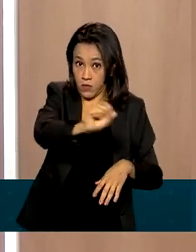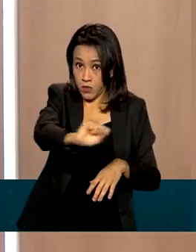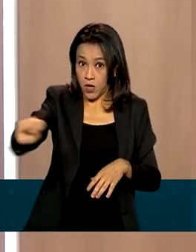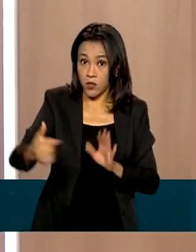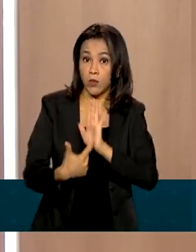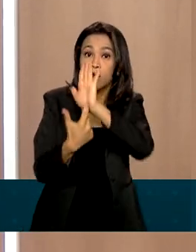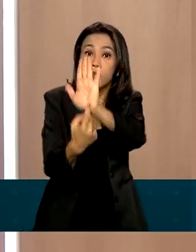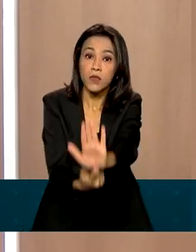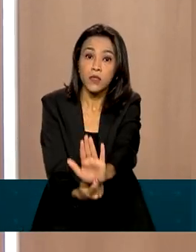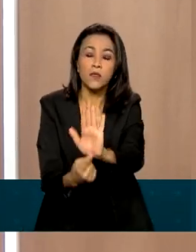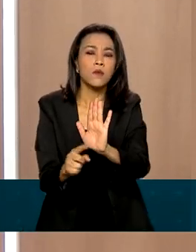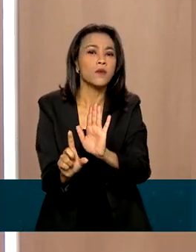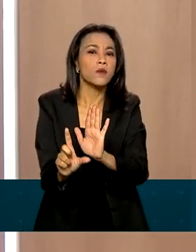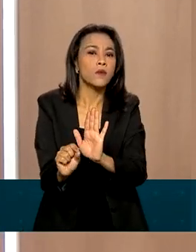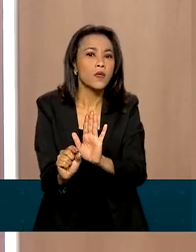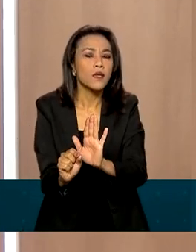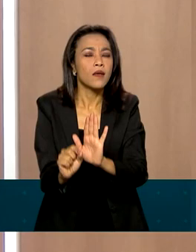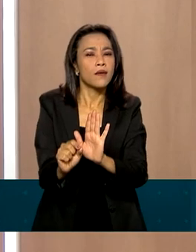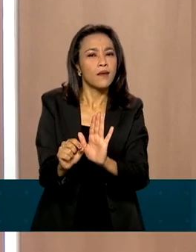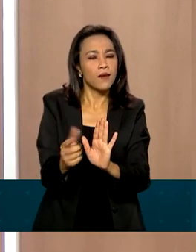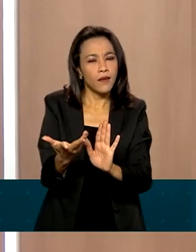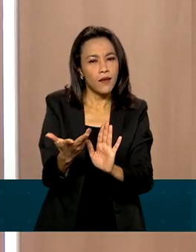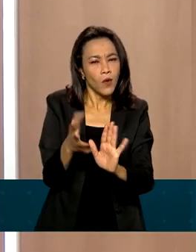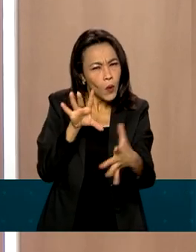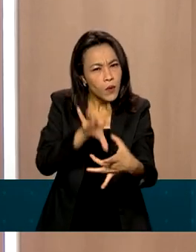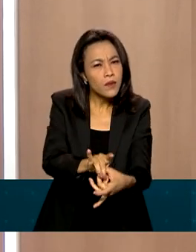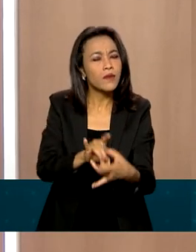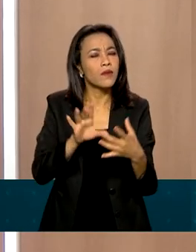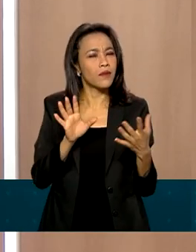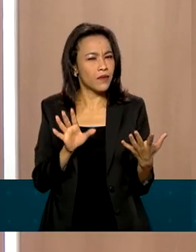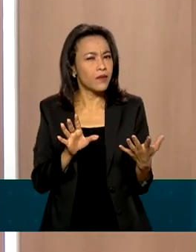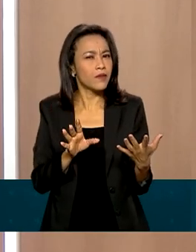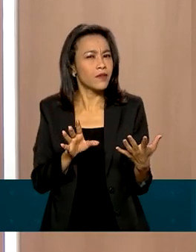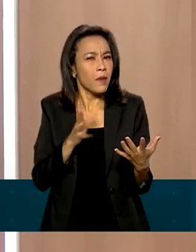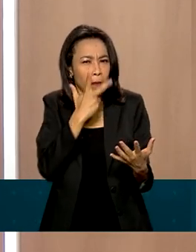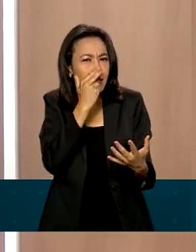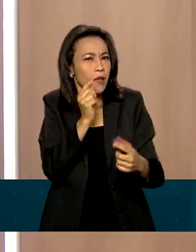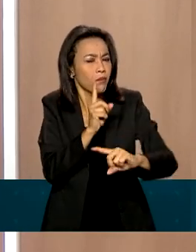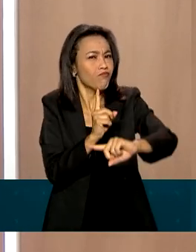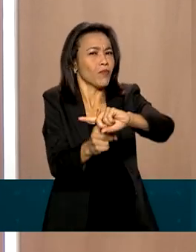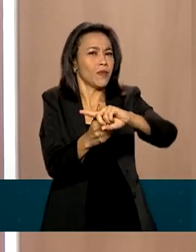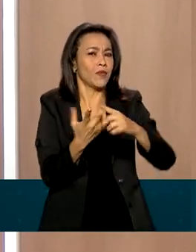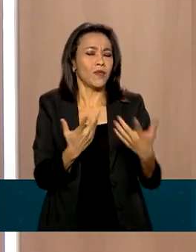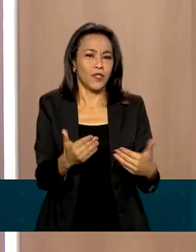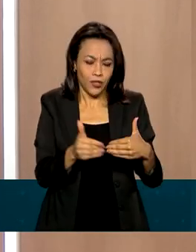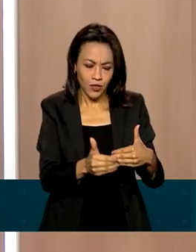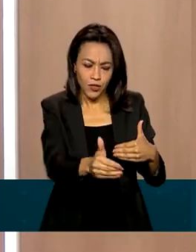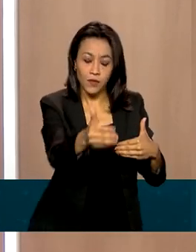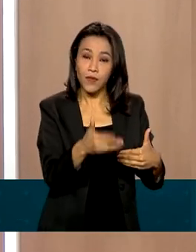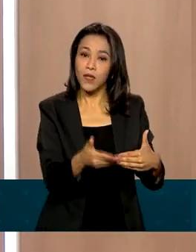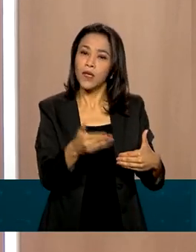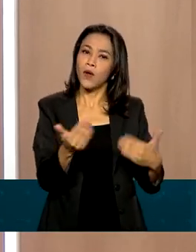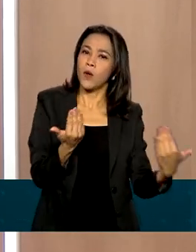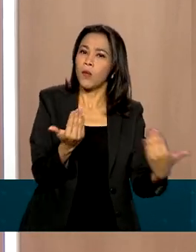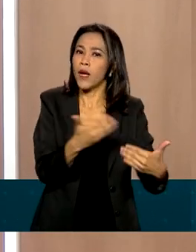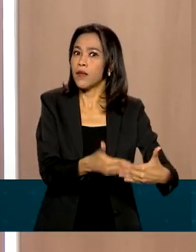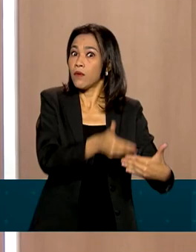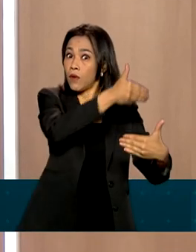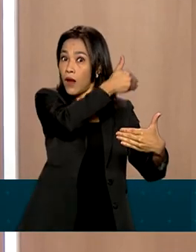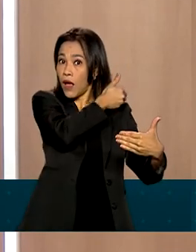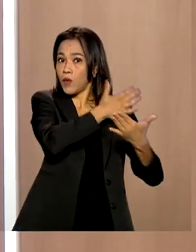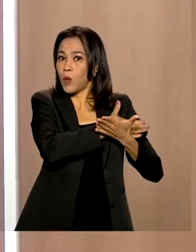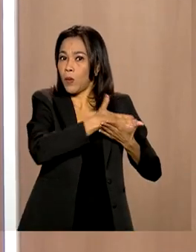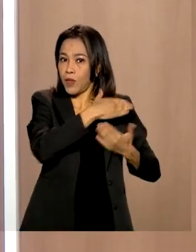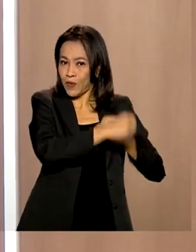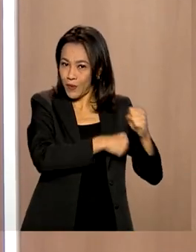então, que talvez a realidade seja um pouco mais favorável do que a previsão que se tinha lá no início do ano. Essa é